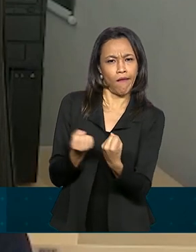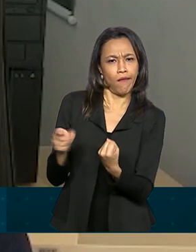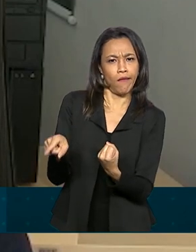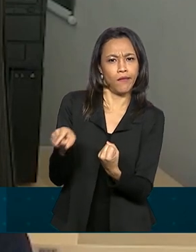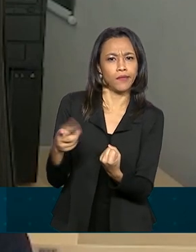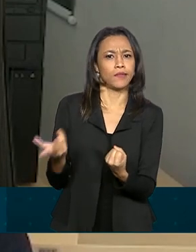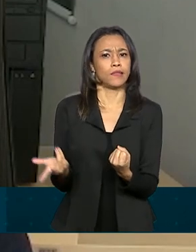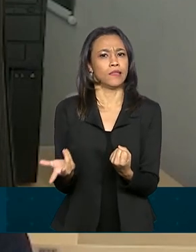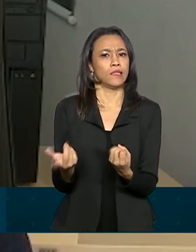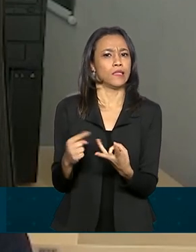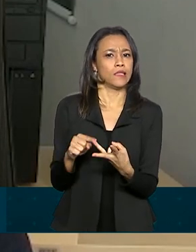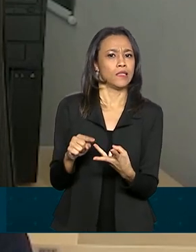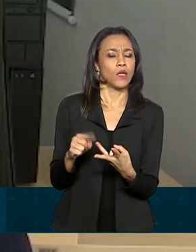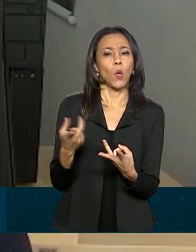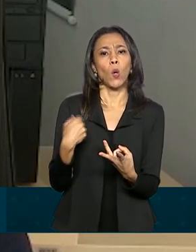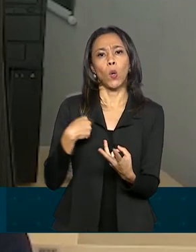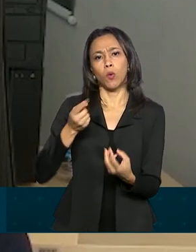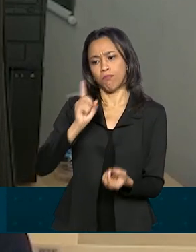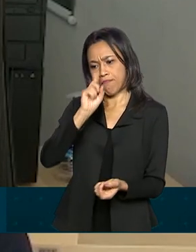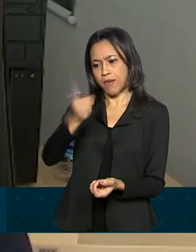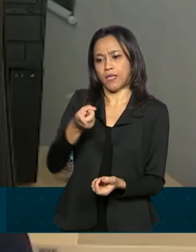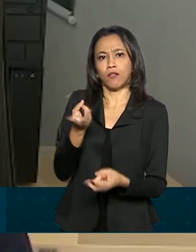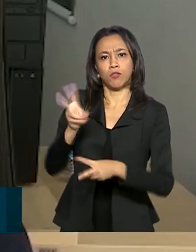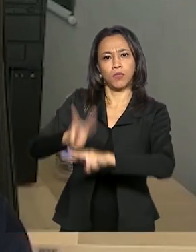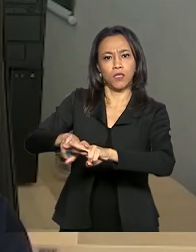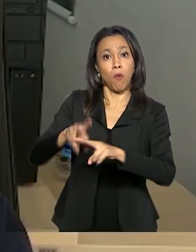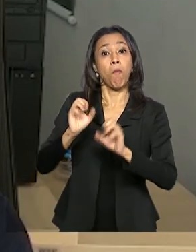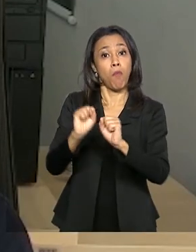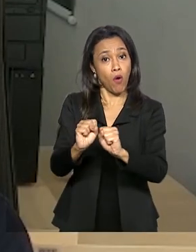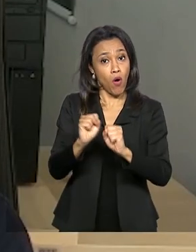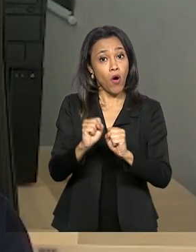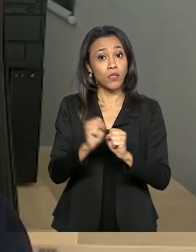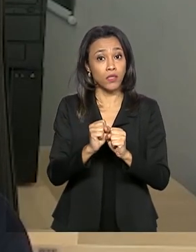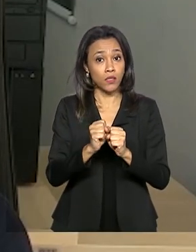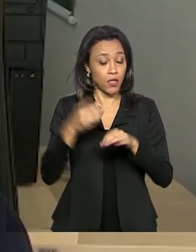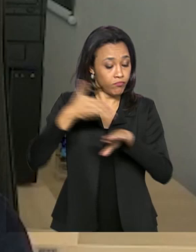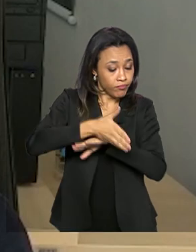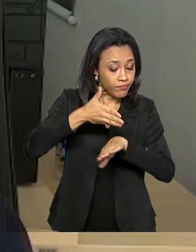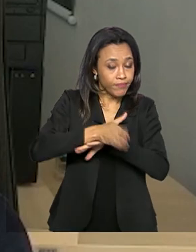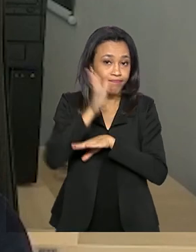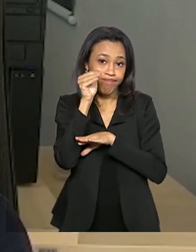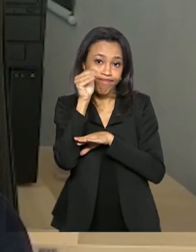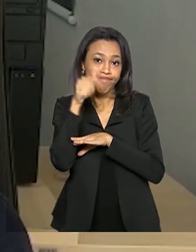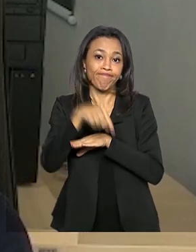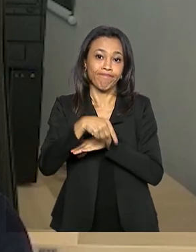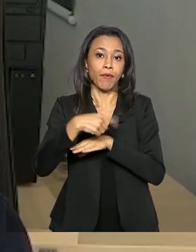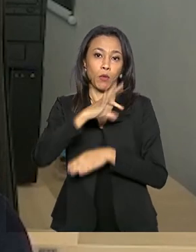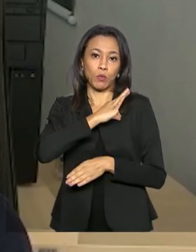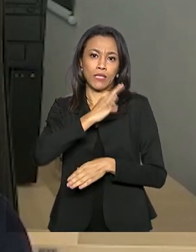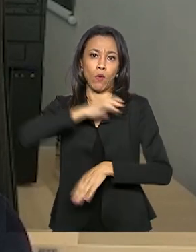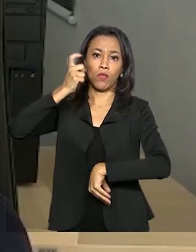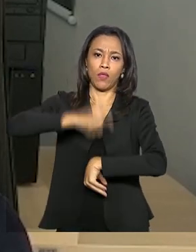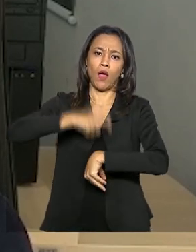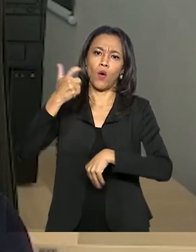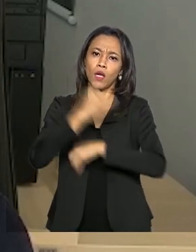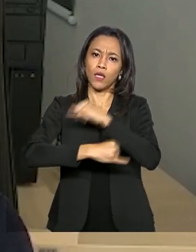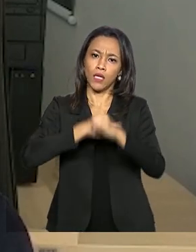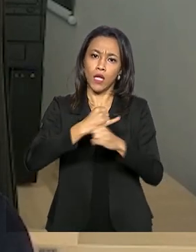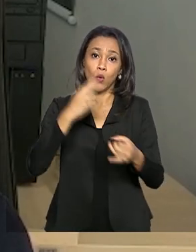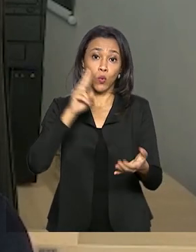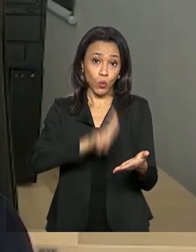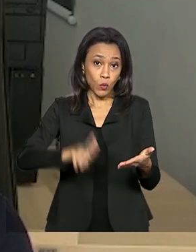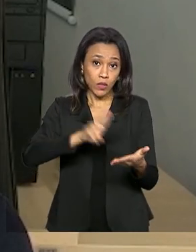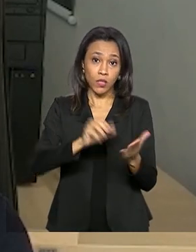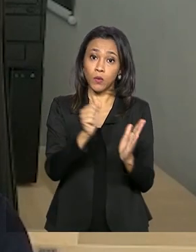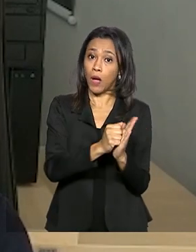sobre a existência ou não de mandados de prisão, poderão ser consultadas em tempo real pelo policial a partir desse aplicativo em